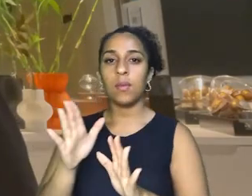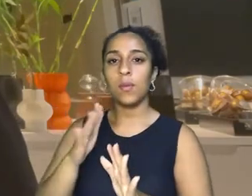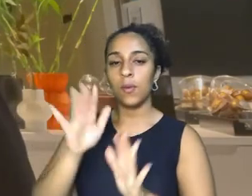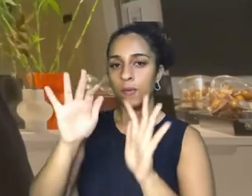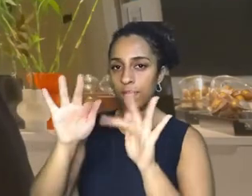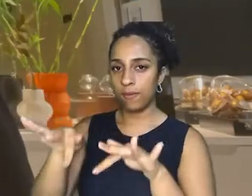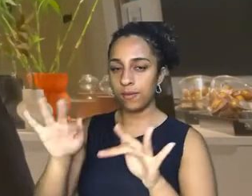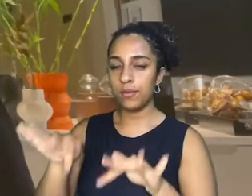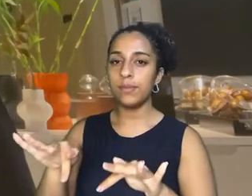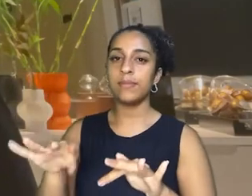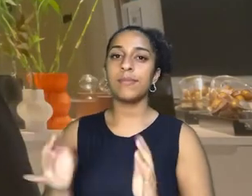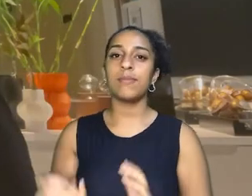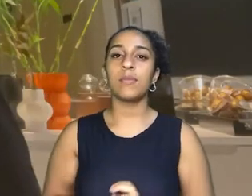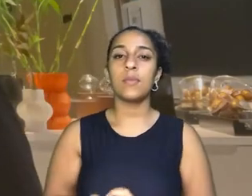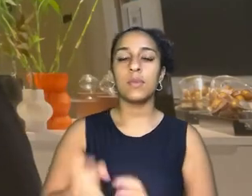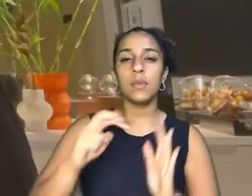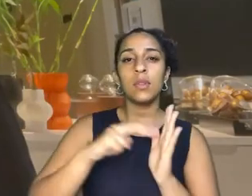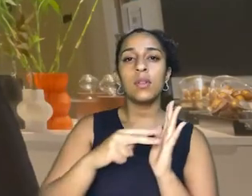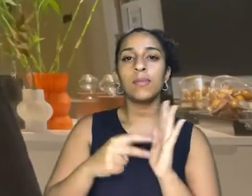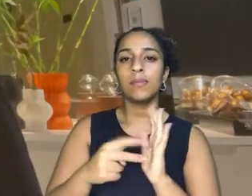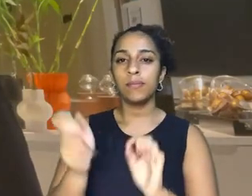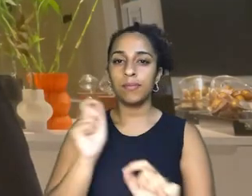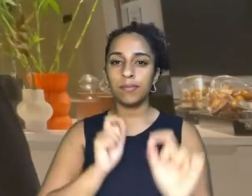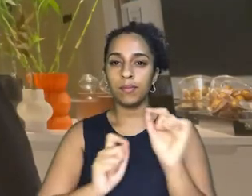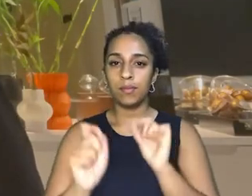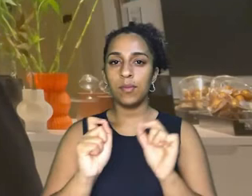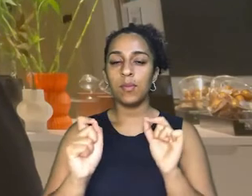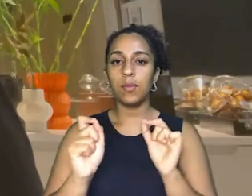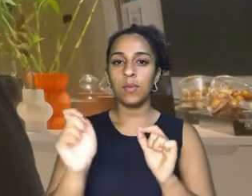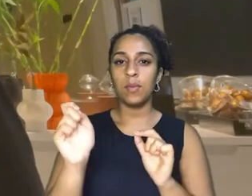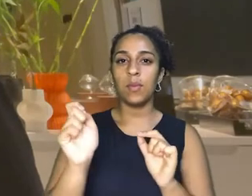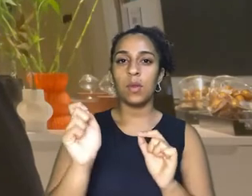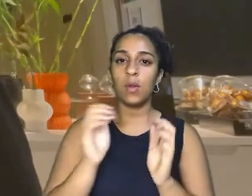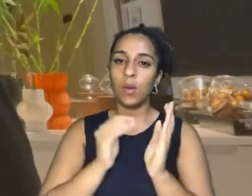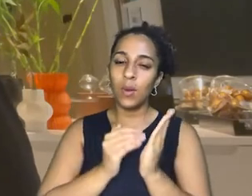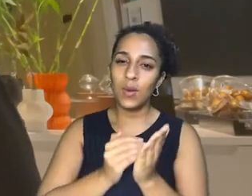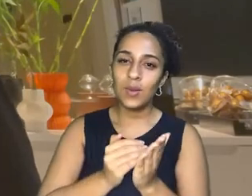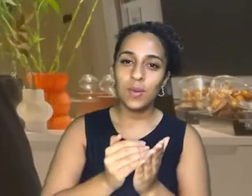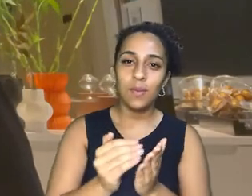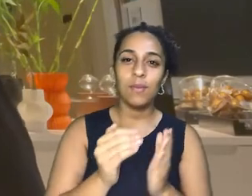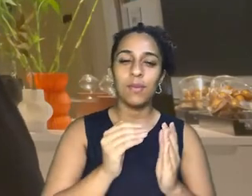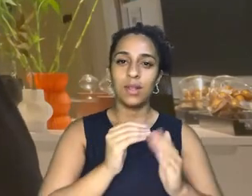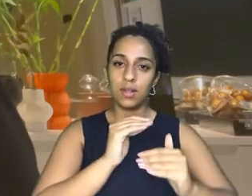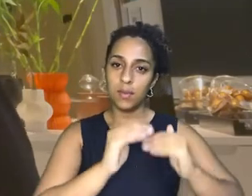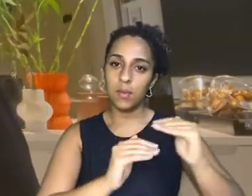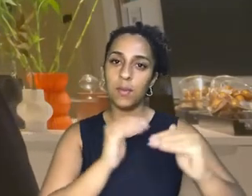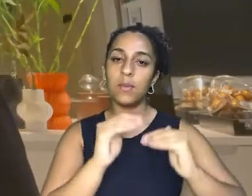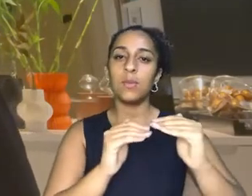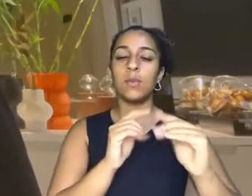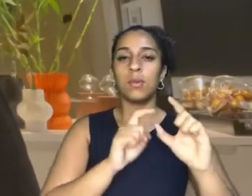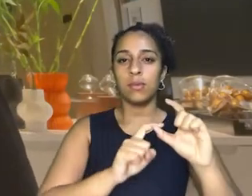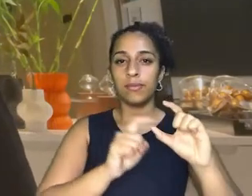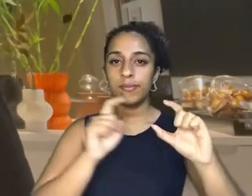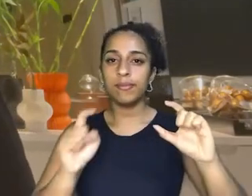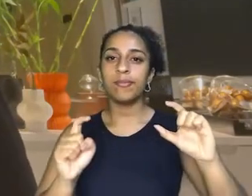ele acaba, e é claro, isso significa que a gente está dentro de um processo de independência.